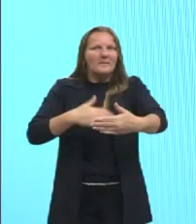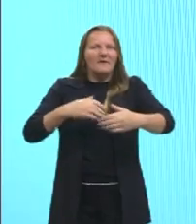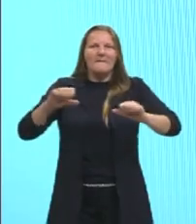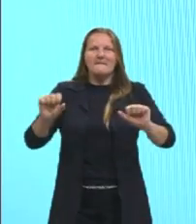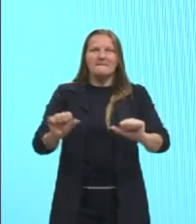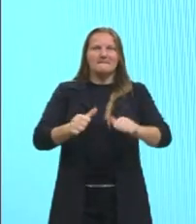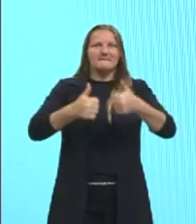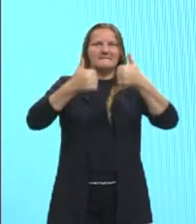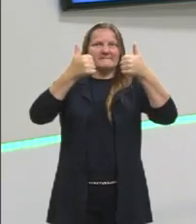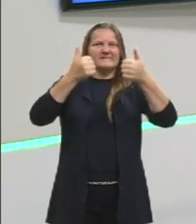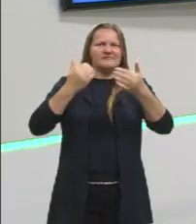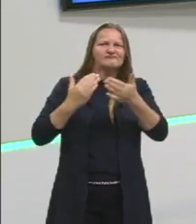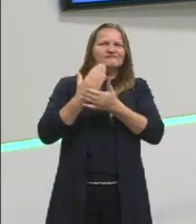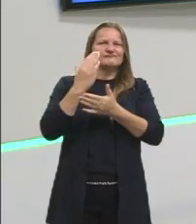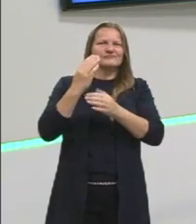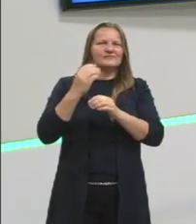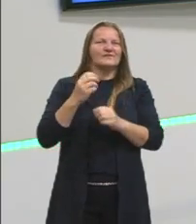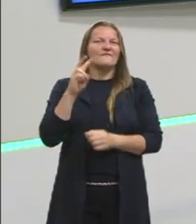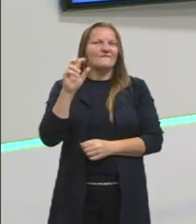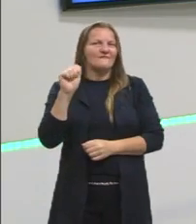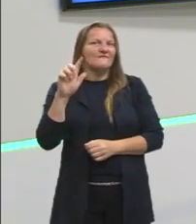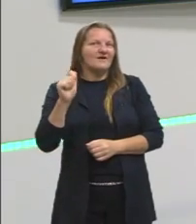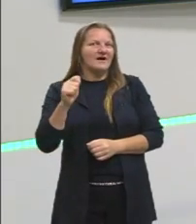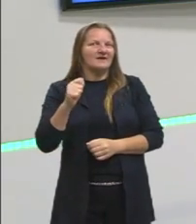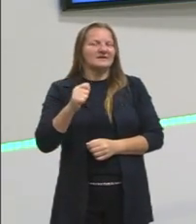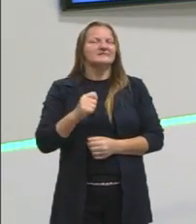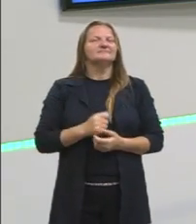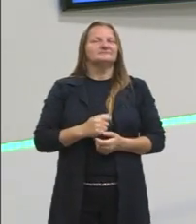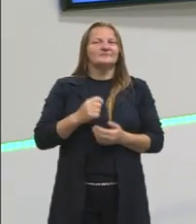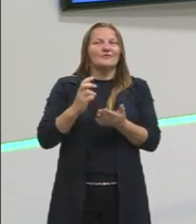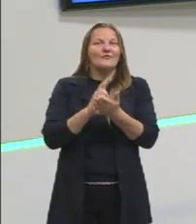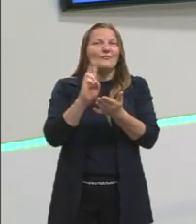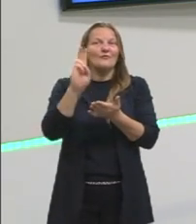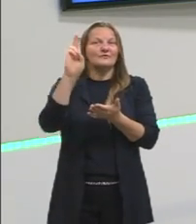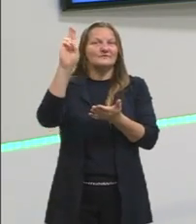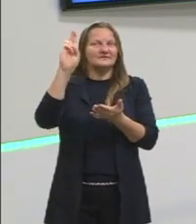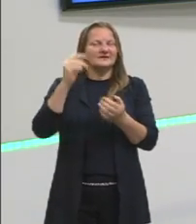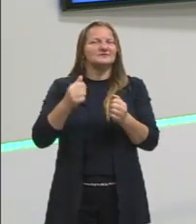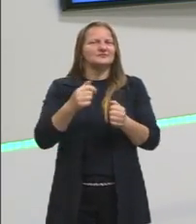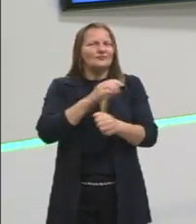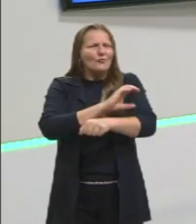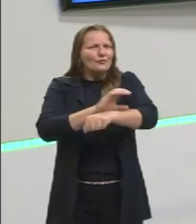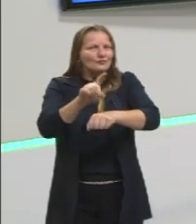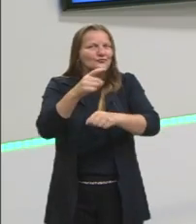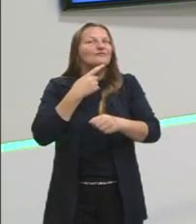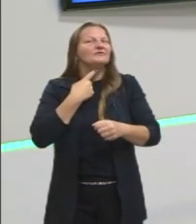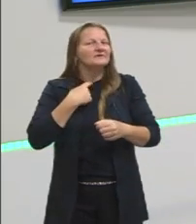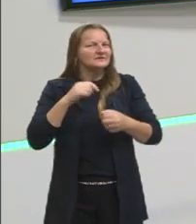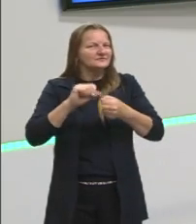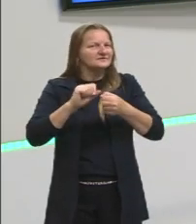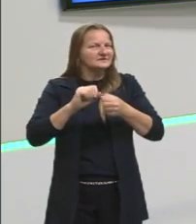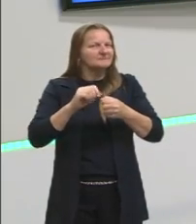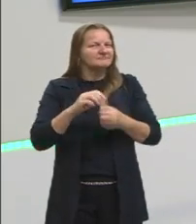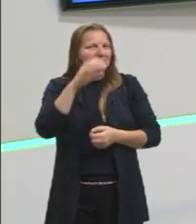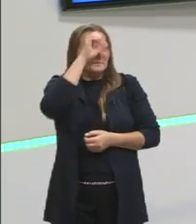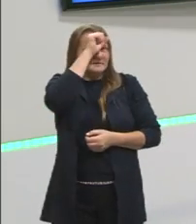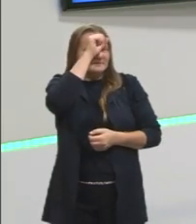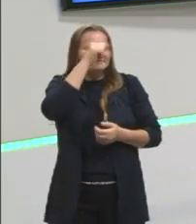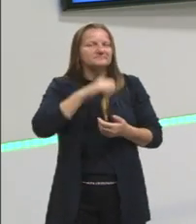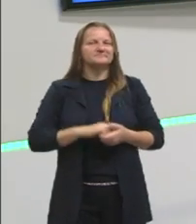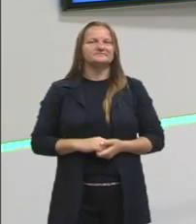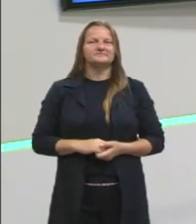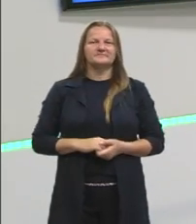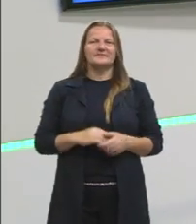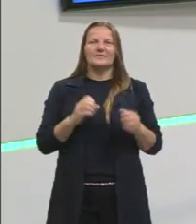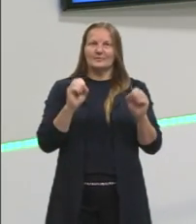dessa ótica e conseguir a vaga na universidade, no curso que você está pleitando. Tá, meninos e meninas? Então, tá, vamos lá,